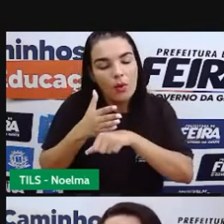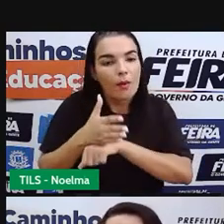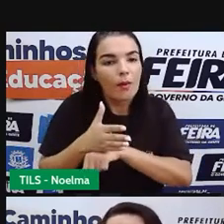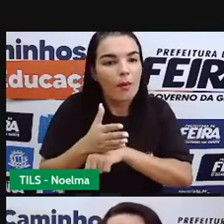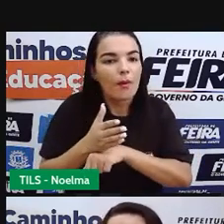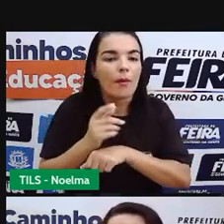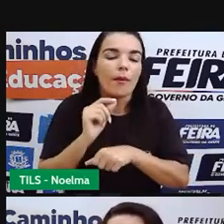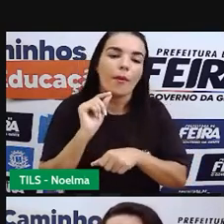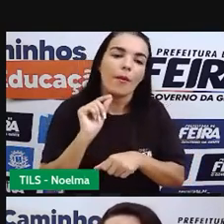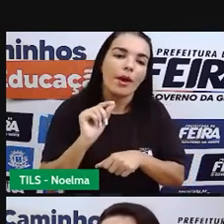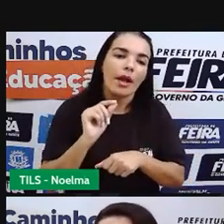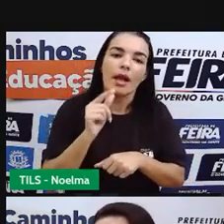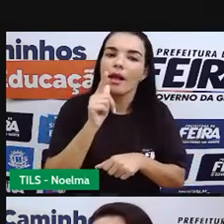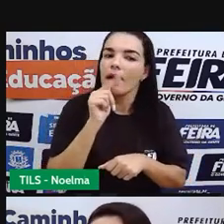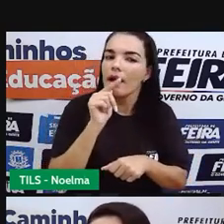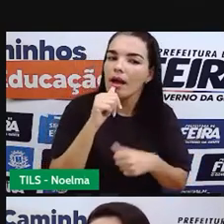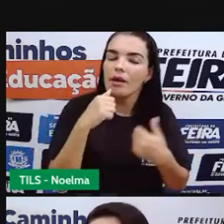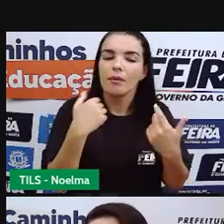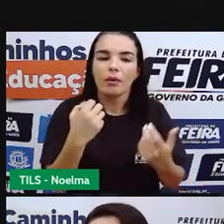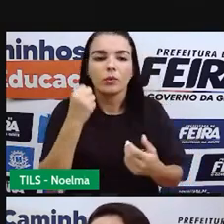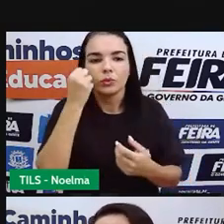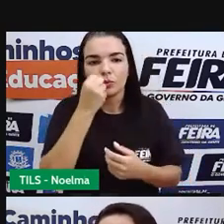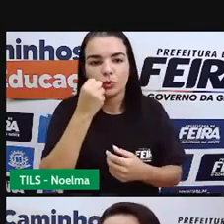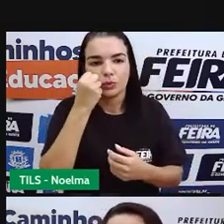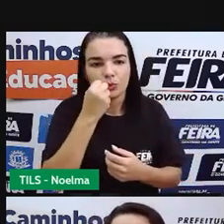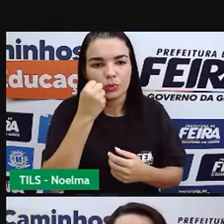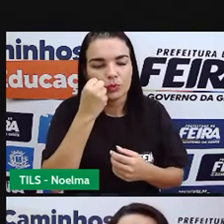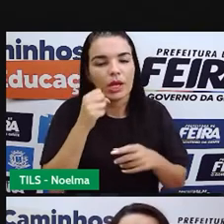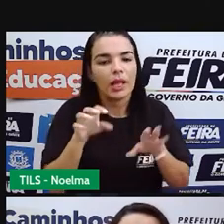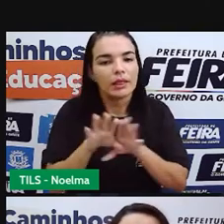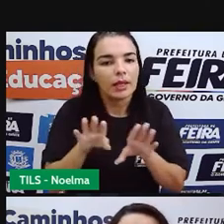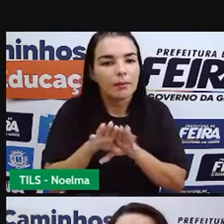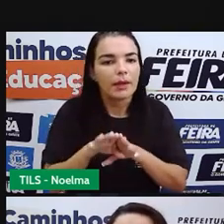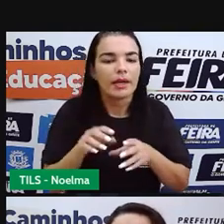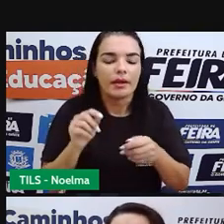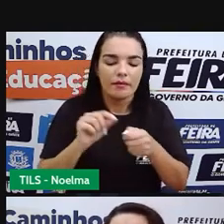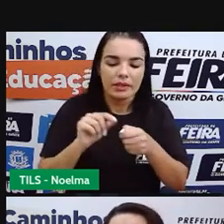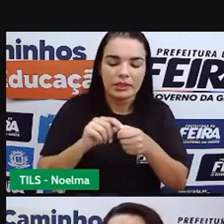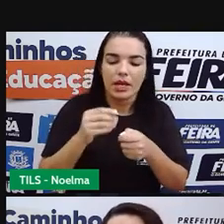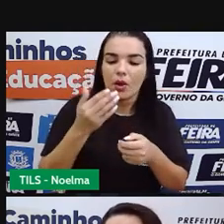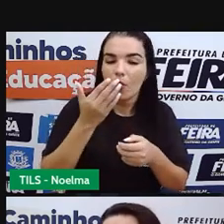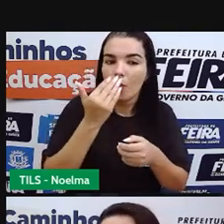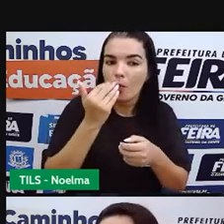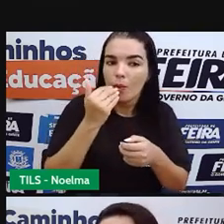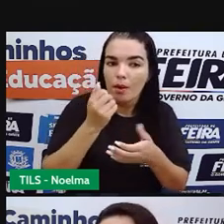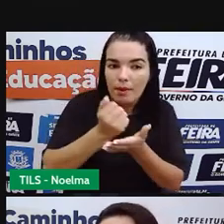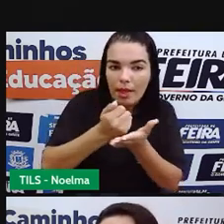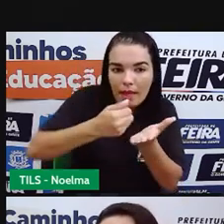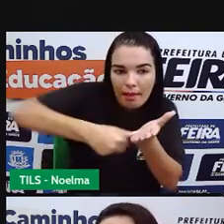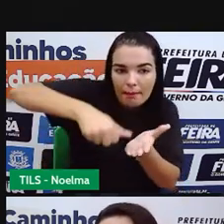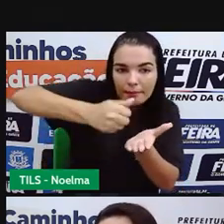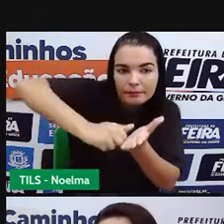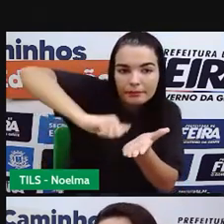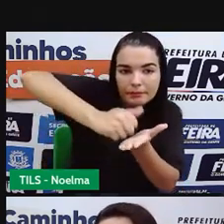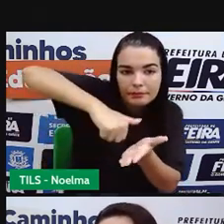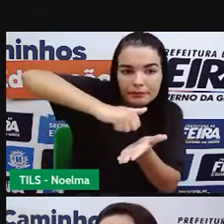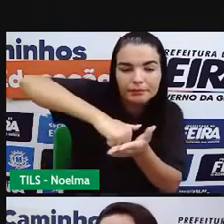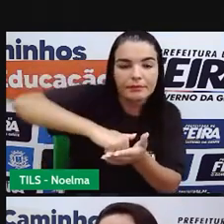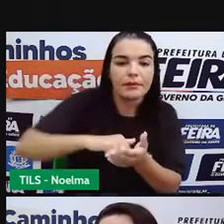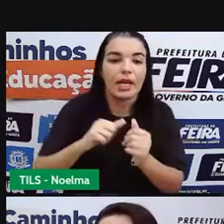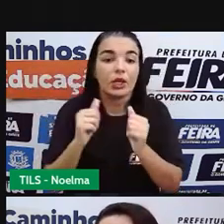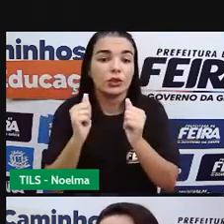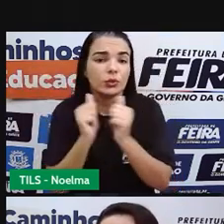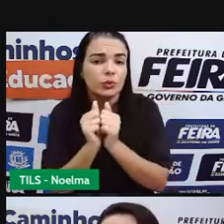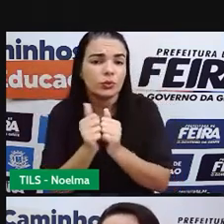gradualmente alimentos pastosos até chegar ao sólido. Reaprender a conviver com os outros durante as refeições.